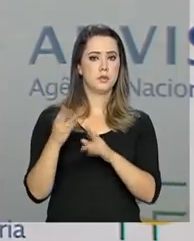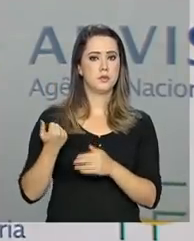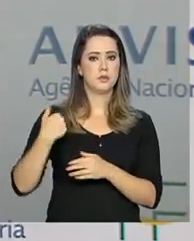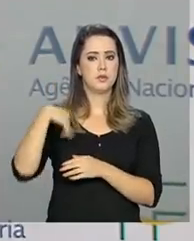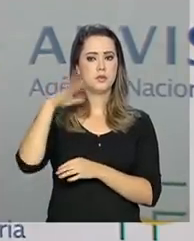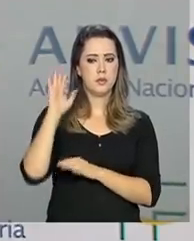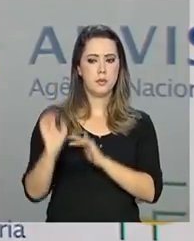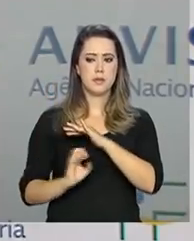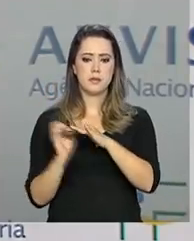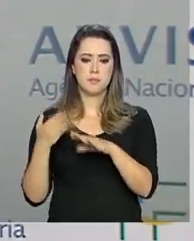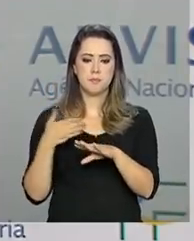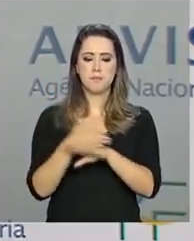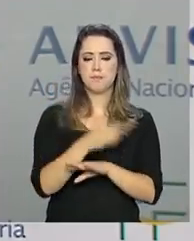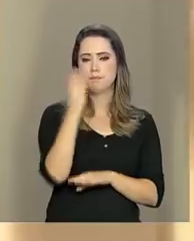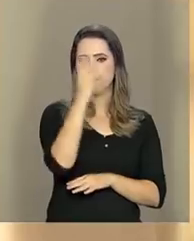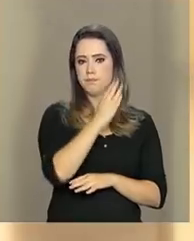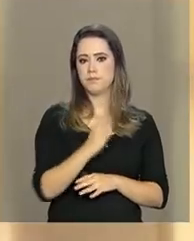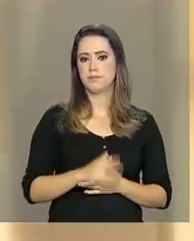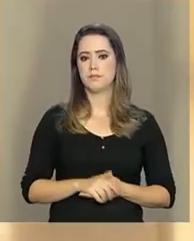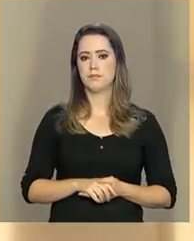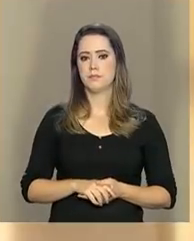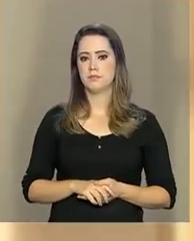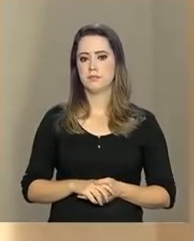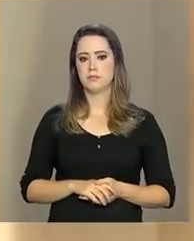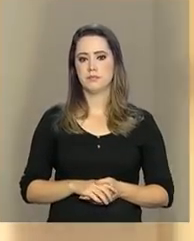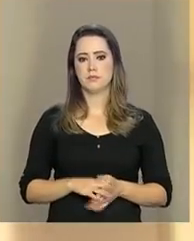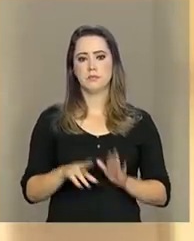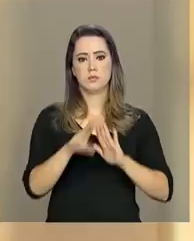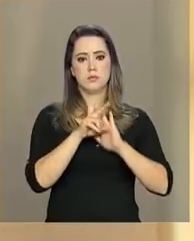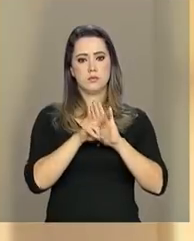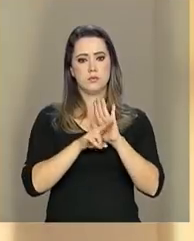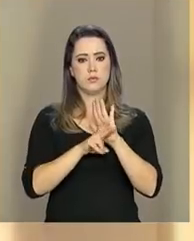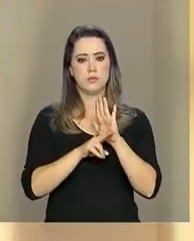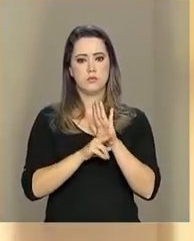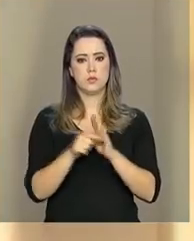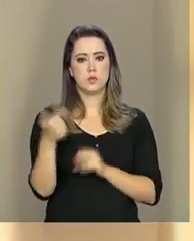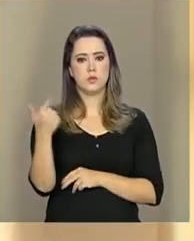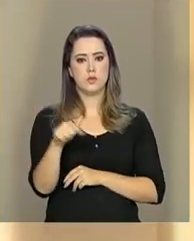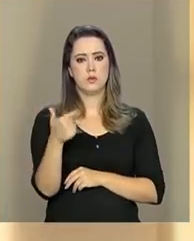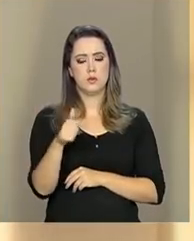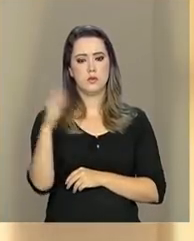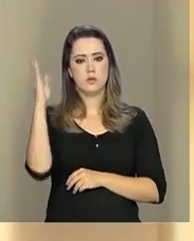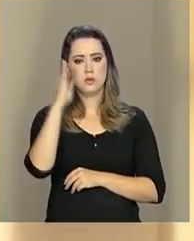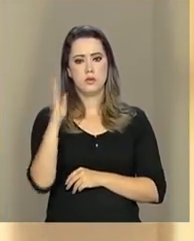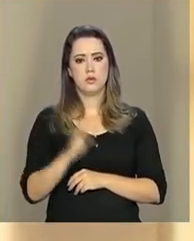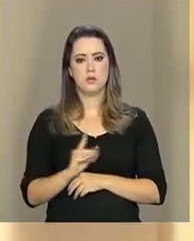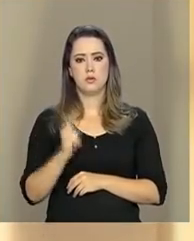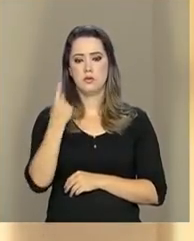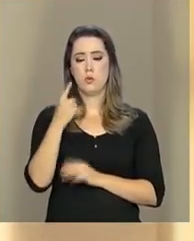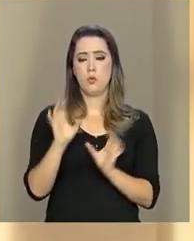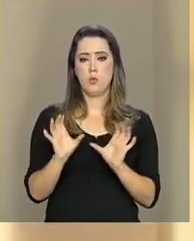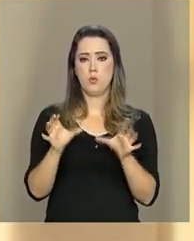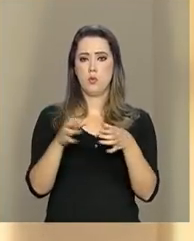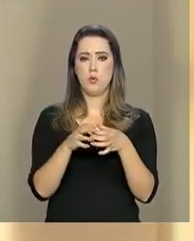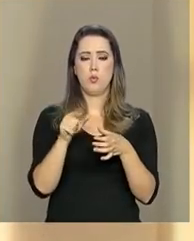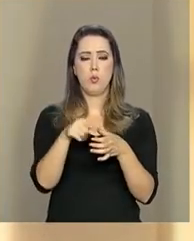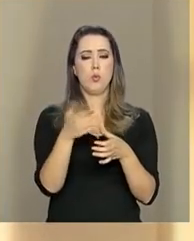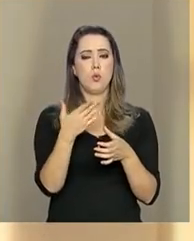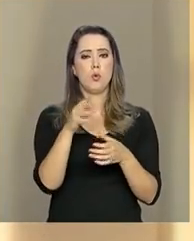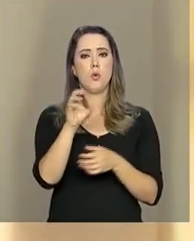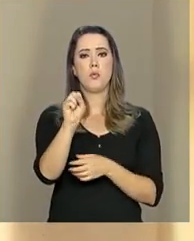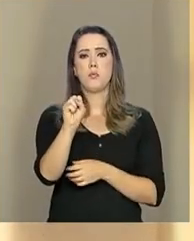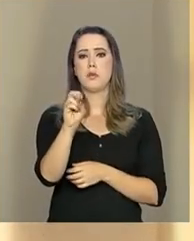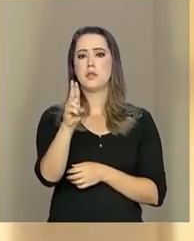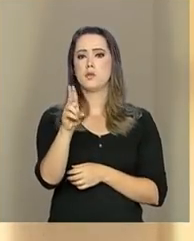competitividade para o mercado nacional. Até essa resolução da Anvisa, não existia no Brasil uma categoria para os suplementos